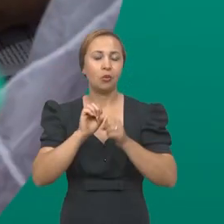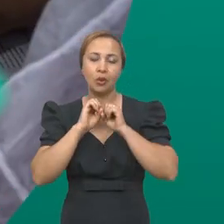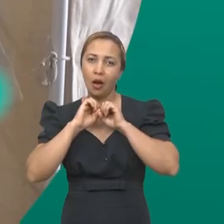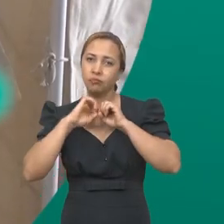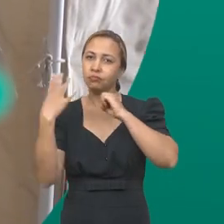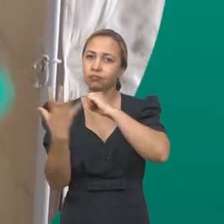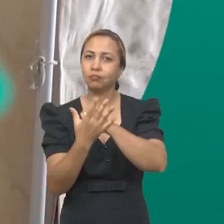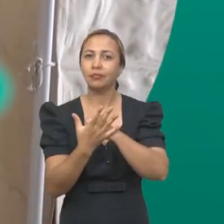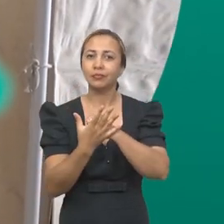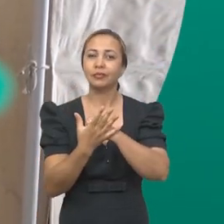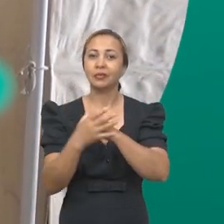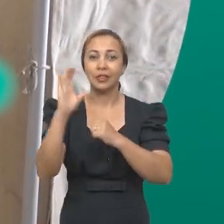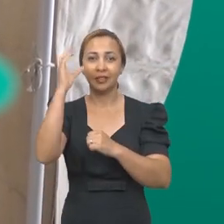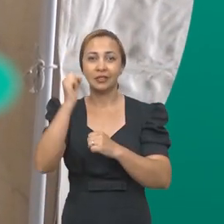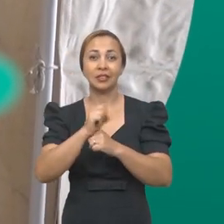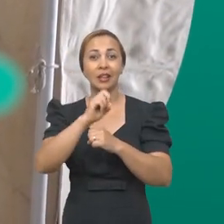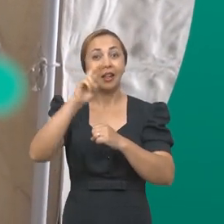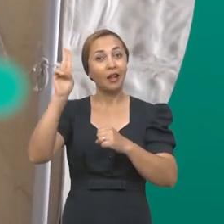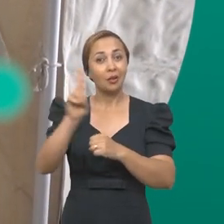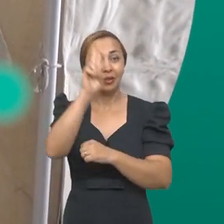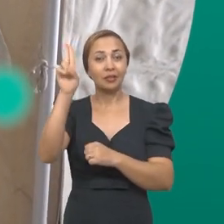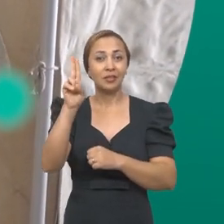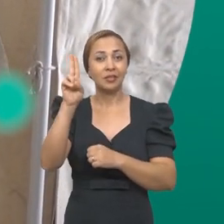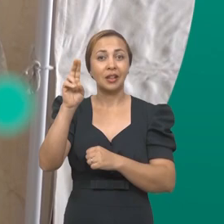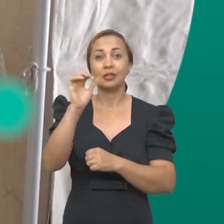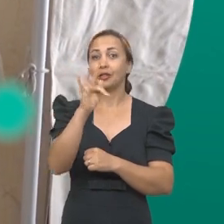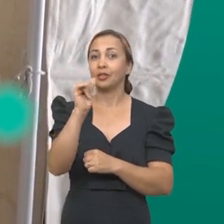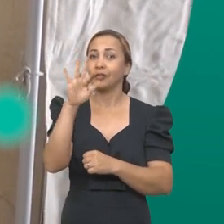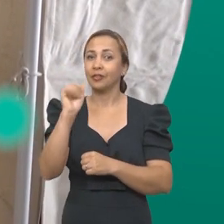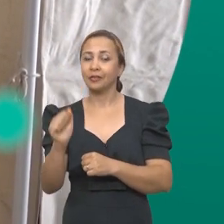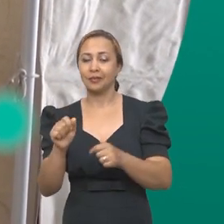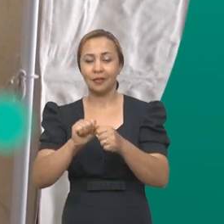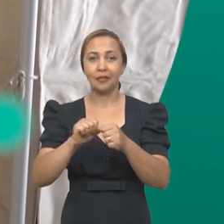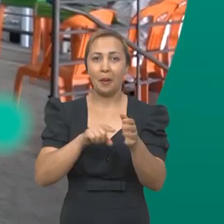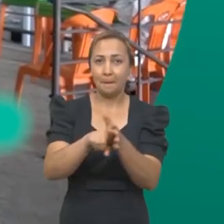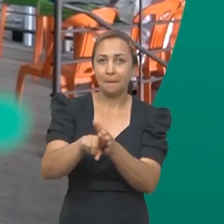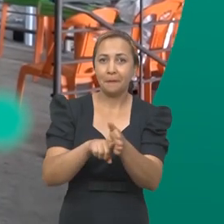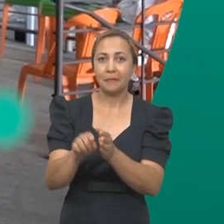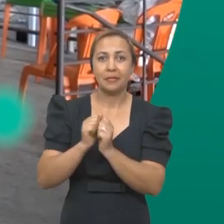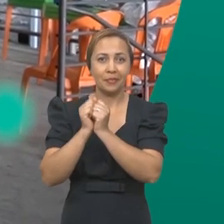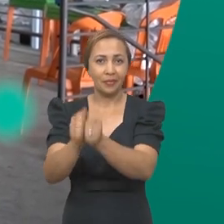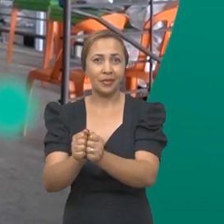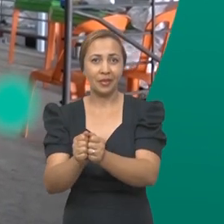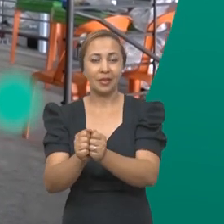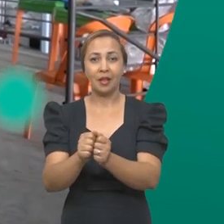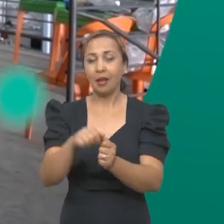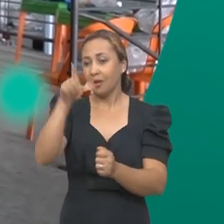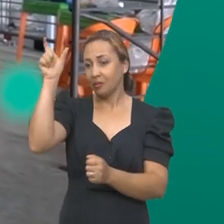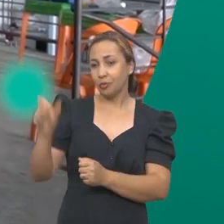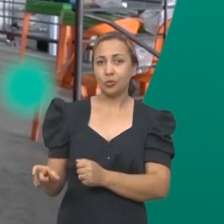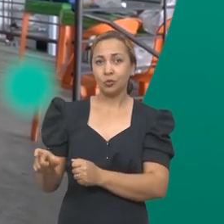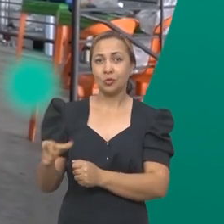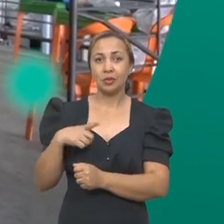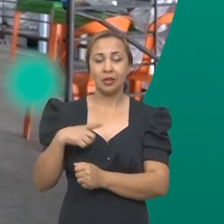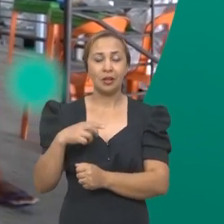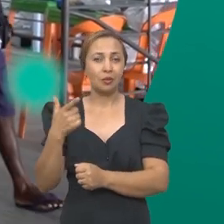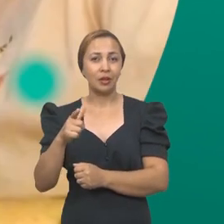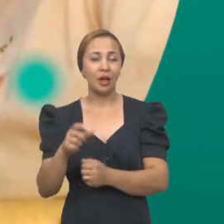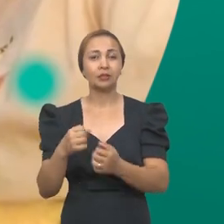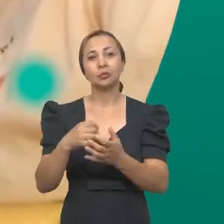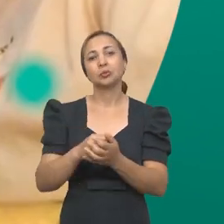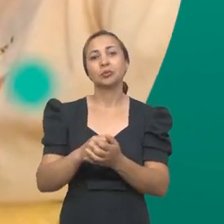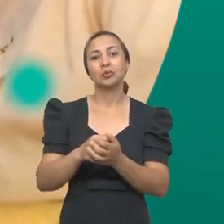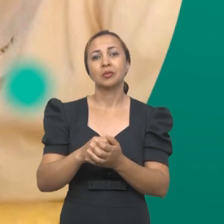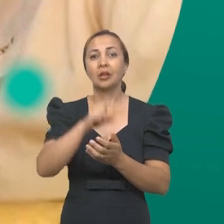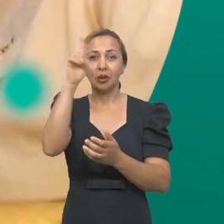luta contra a Covid-19, cientistas da Universidade Estadual de Feira de Santana realizam pesquisa com os pacientes assintomáticos.